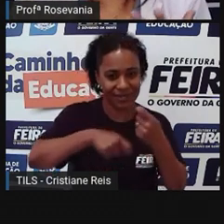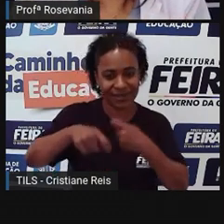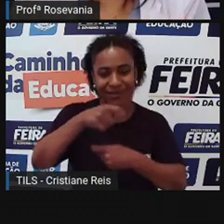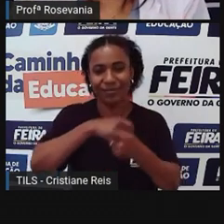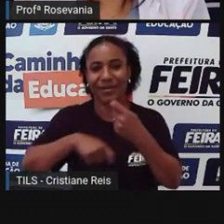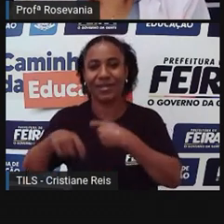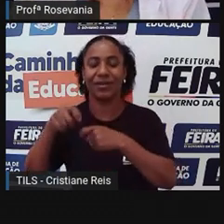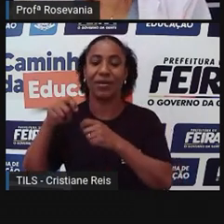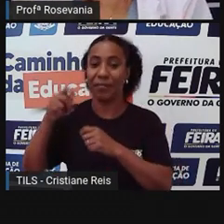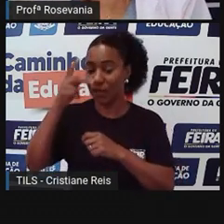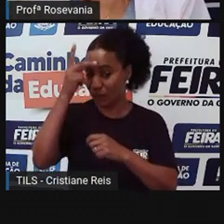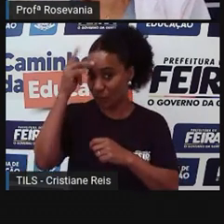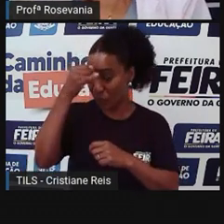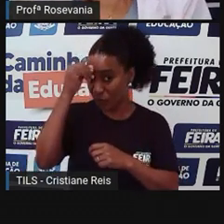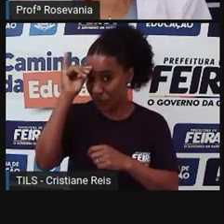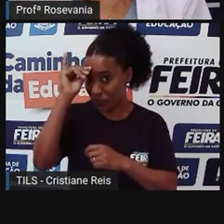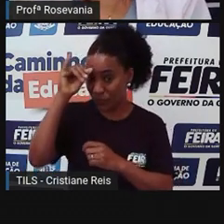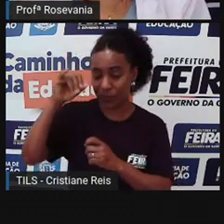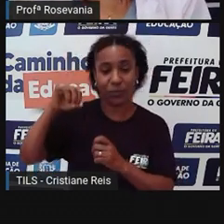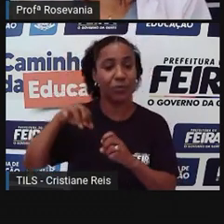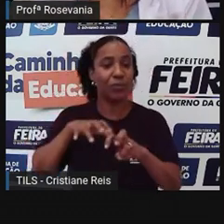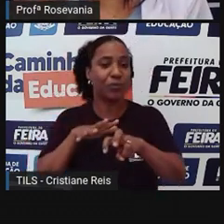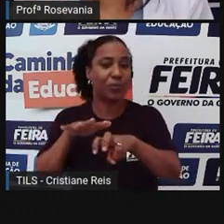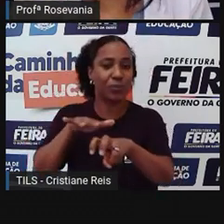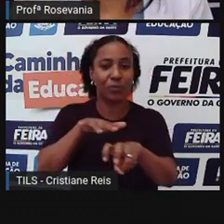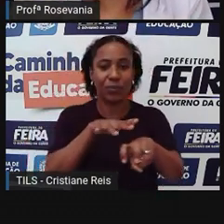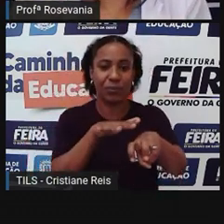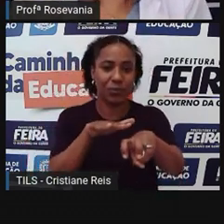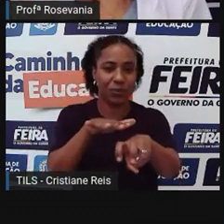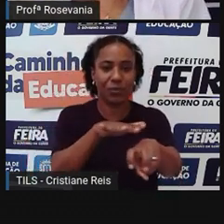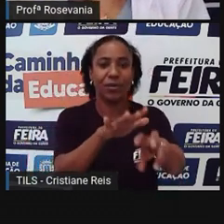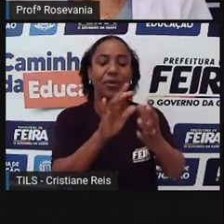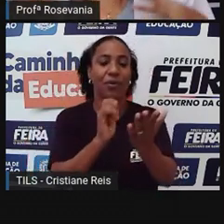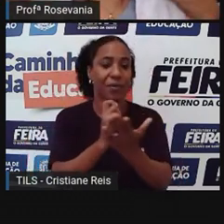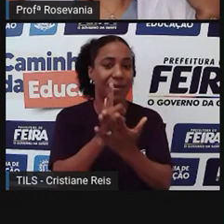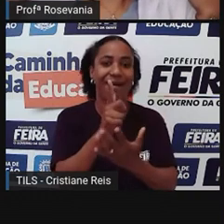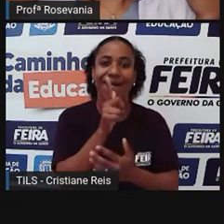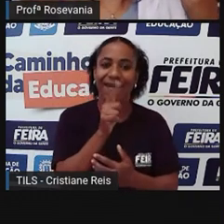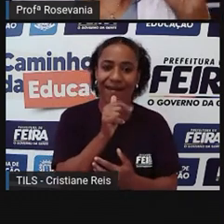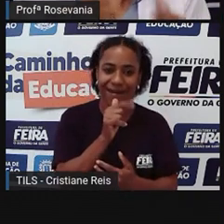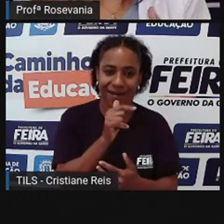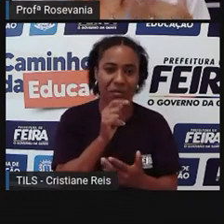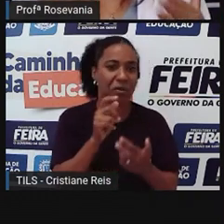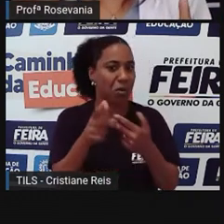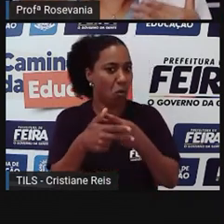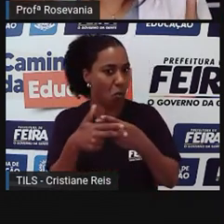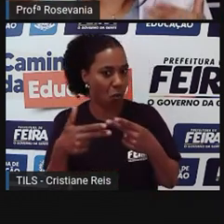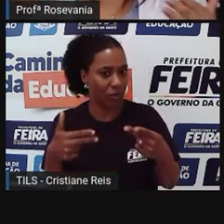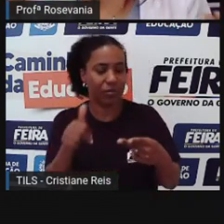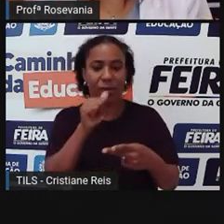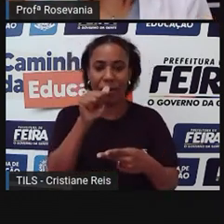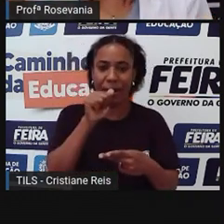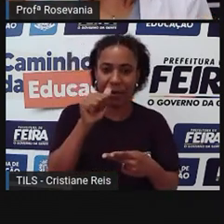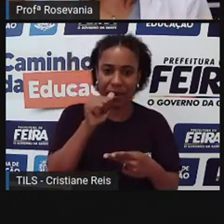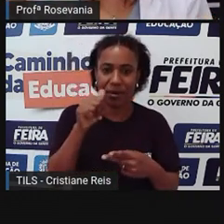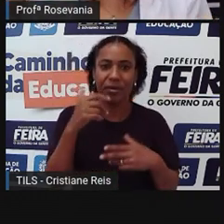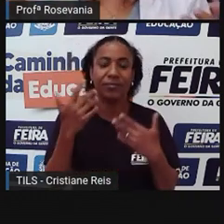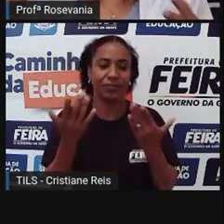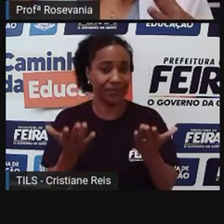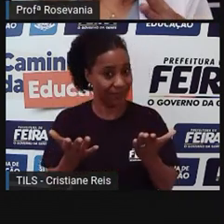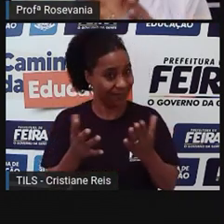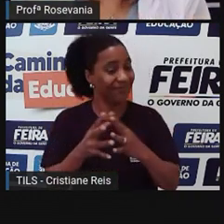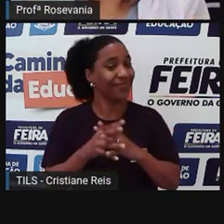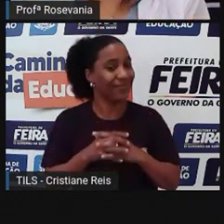ajudar esses tropeiros com as necessidades, né, que eles tinham, inclusive, de comprar água, né. Depois foi achando os veios no meio do caminho.